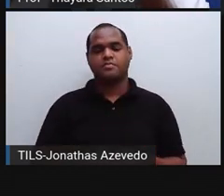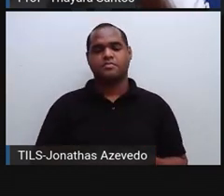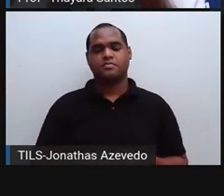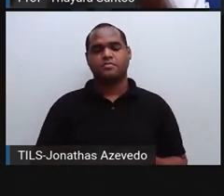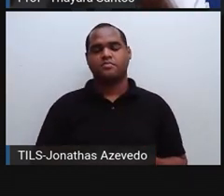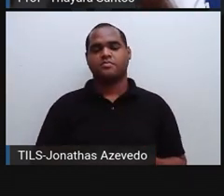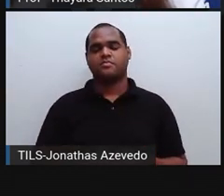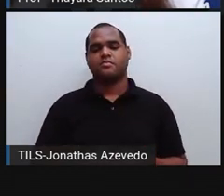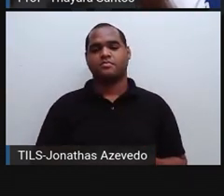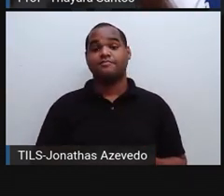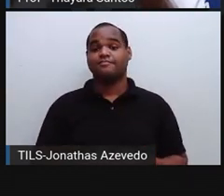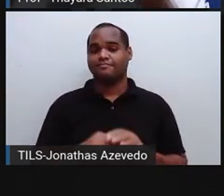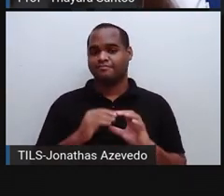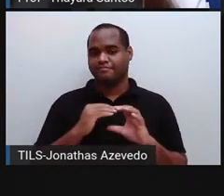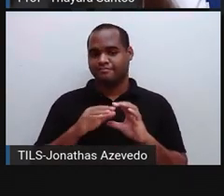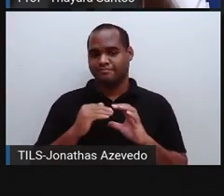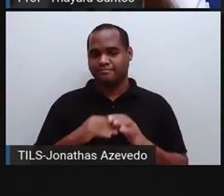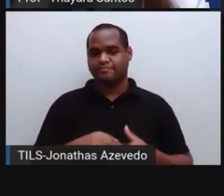Vamos lá ver.